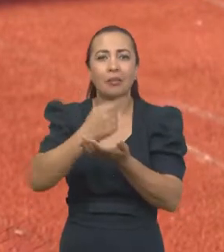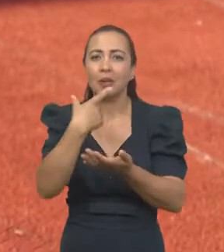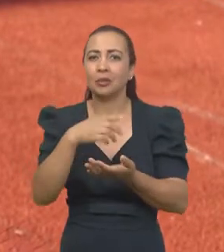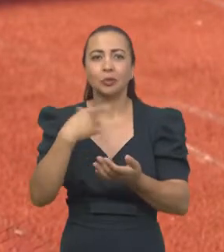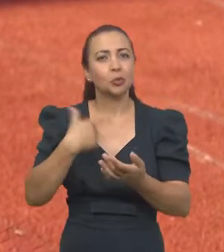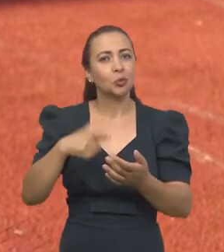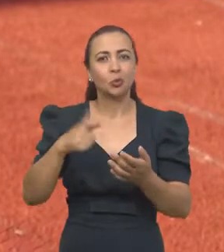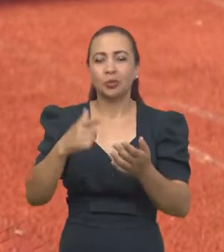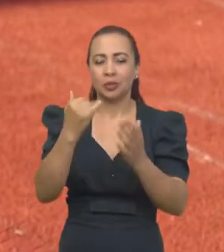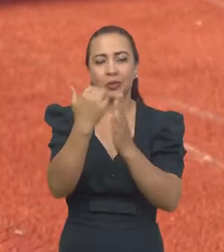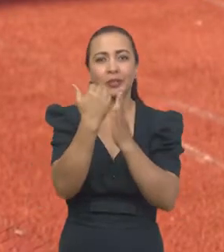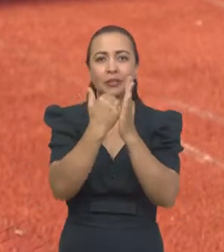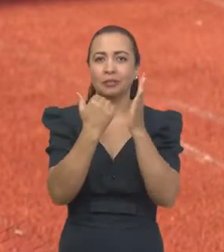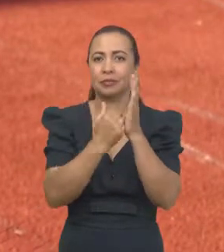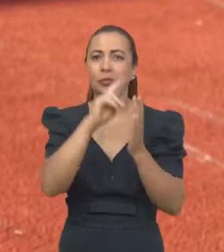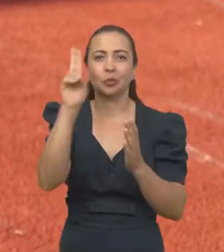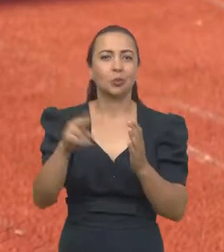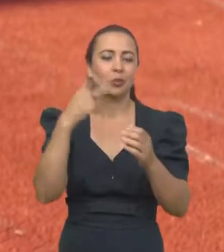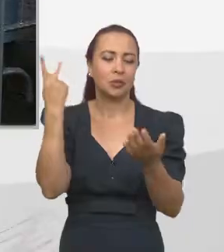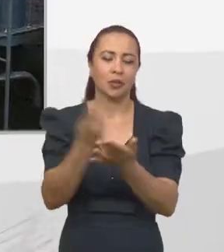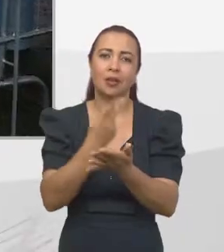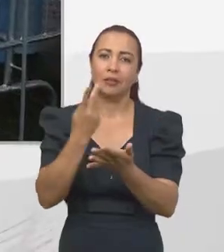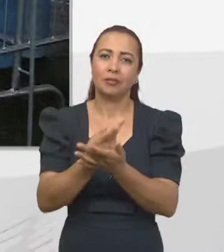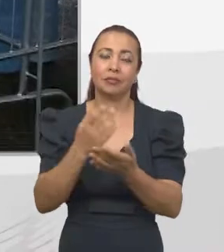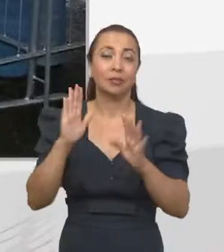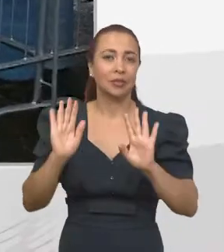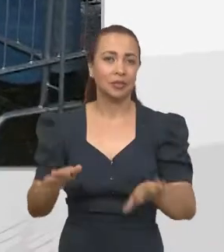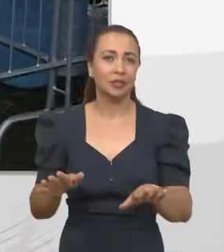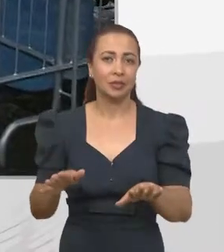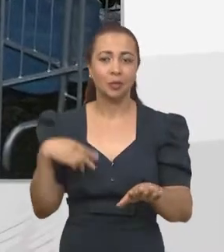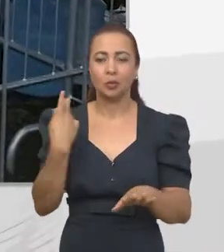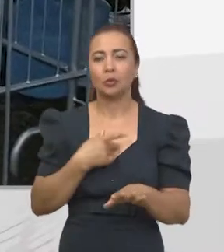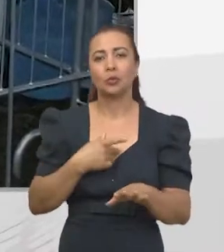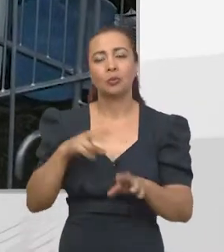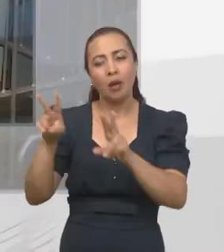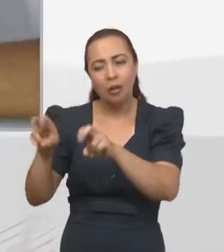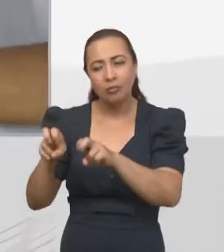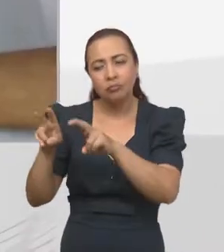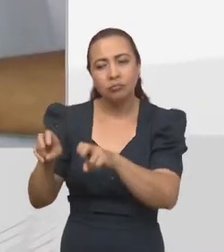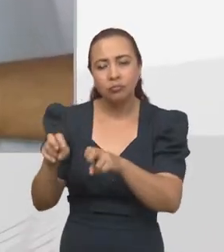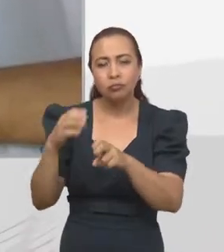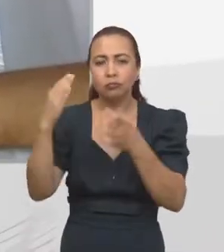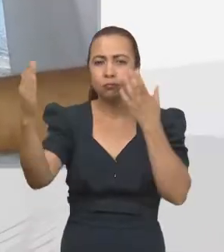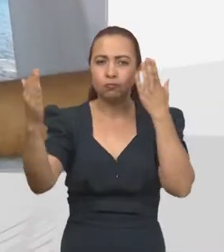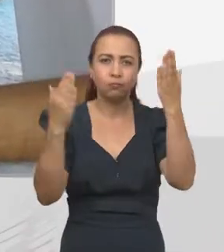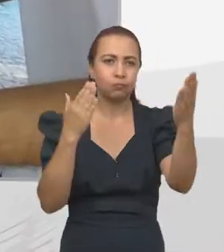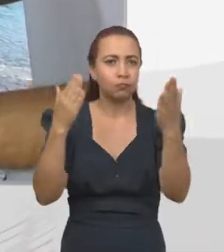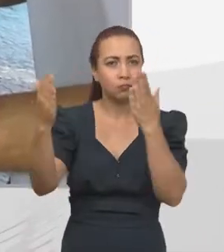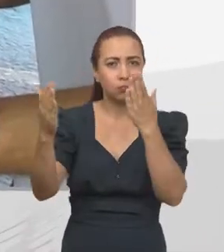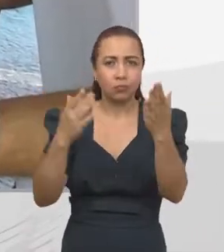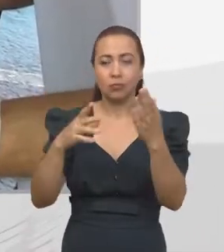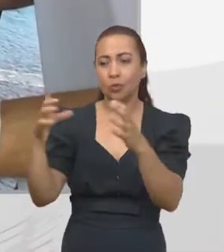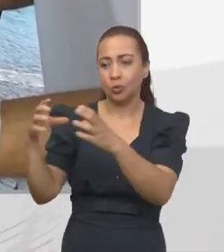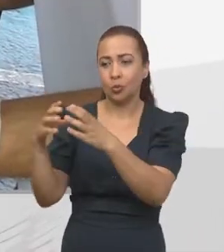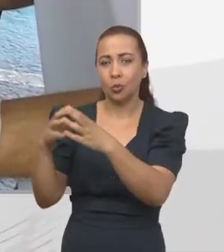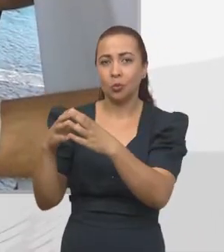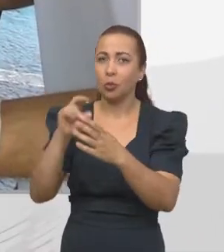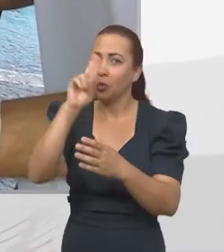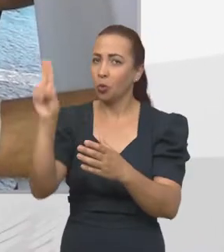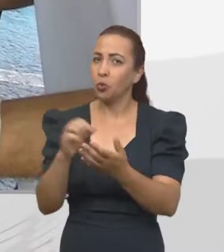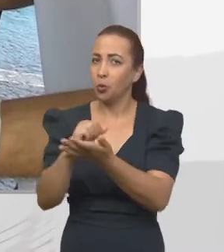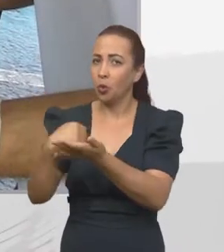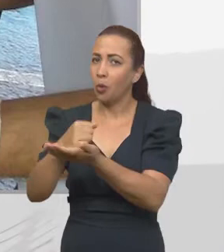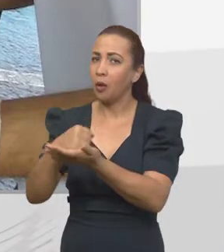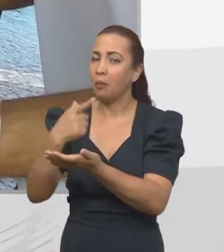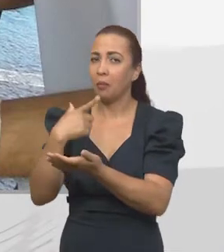receita, sem estar um uso correto, né. Em cima disso, nós fomos a campo, comparamos o grupo que utilizou o anti-inflamatório, que não